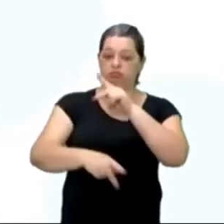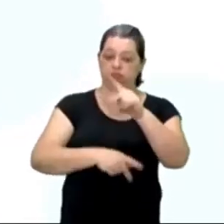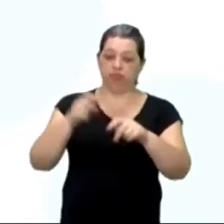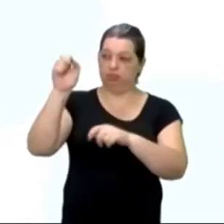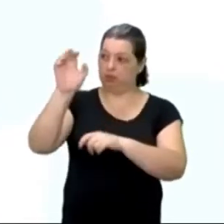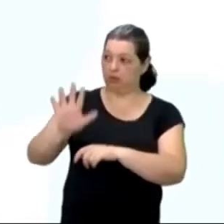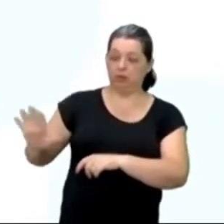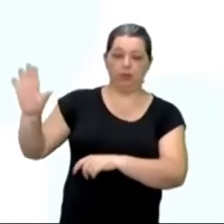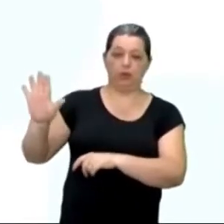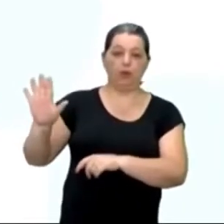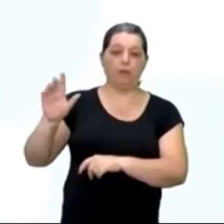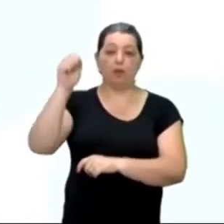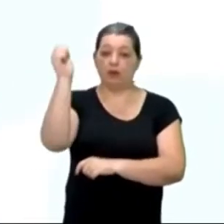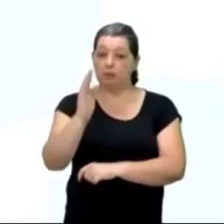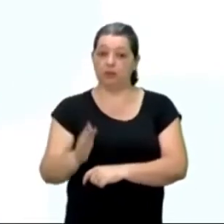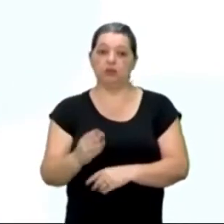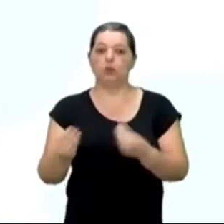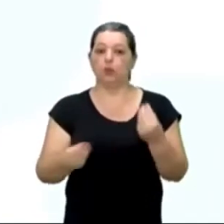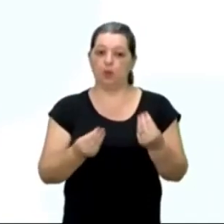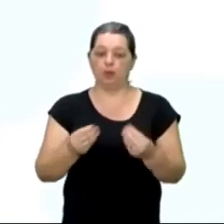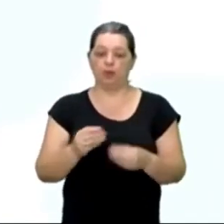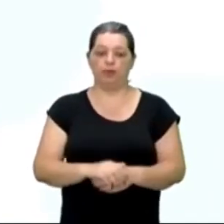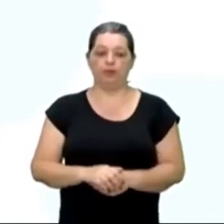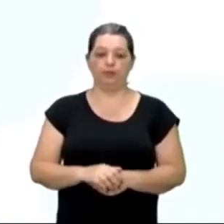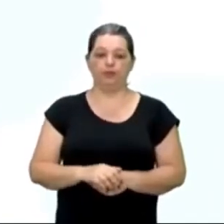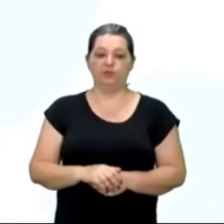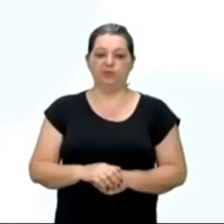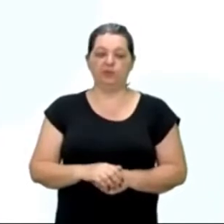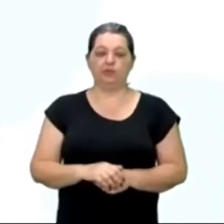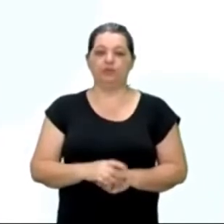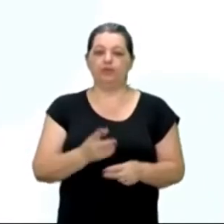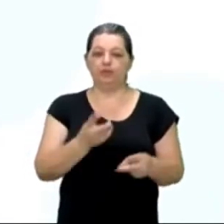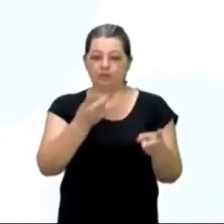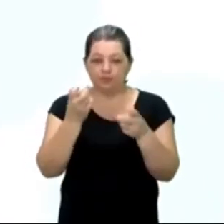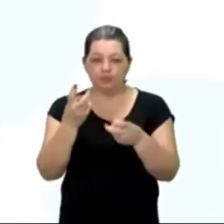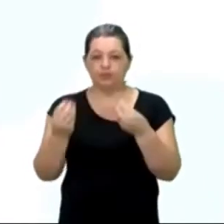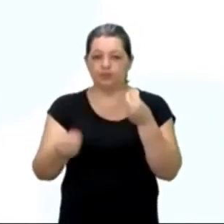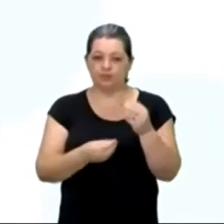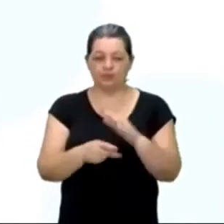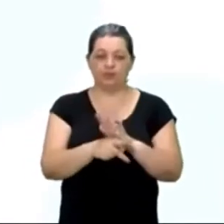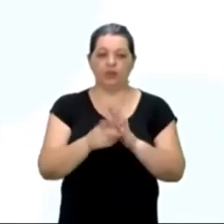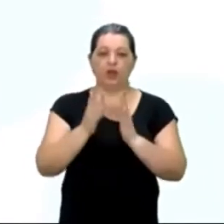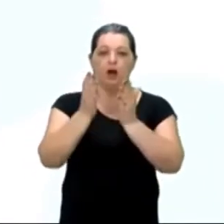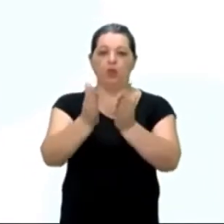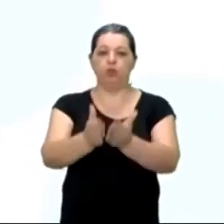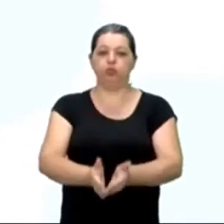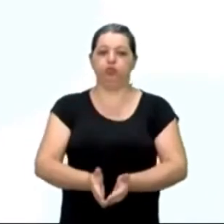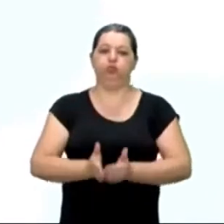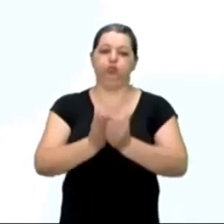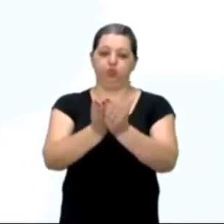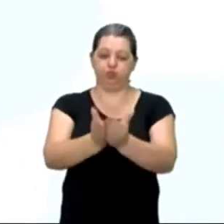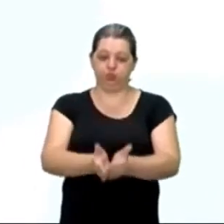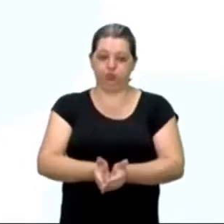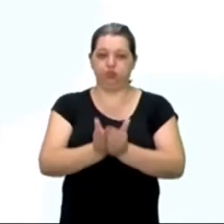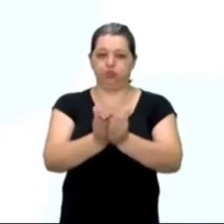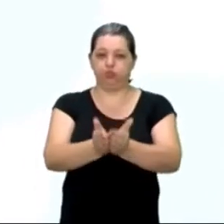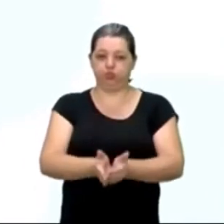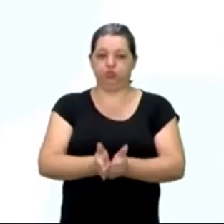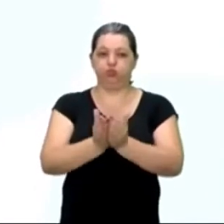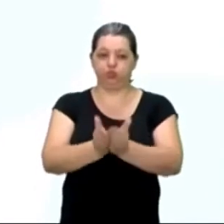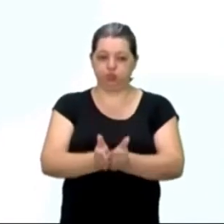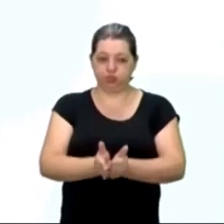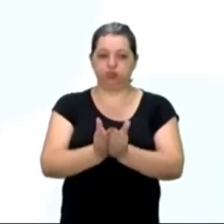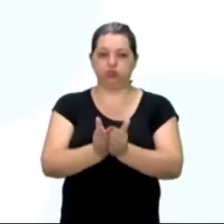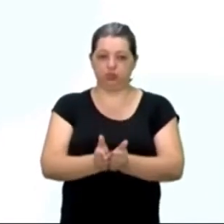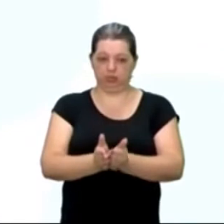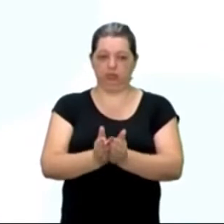venho até aqui para trazer para vocês. botar, olha só. Notem como era uma caravela, né? Essa caravela é anal, né?